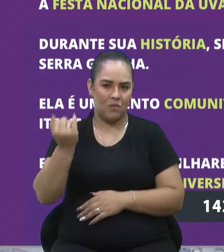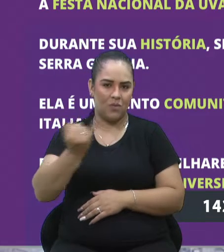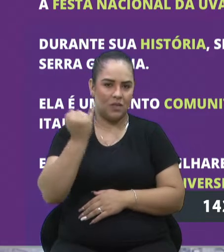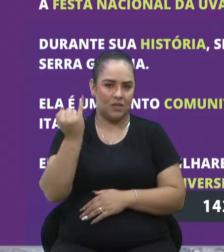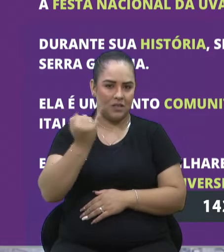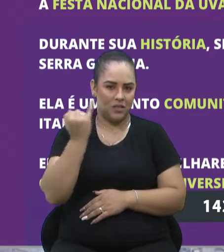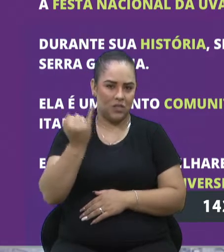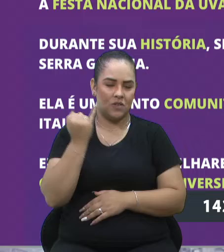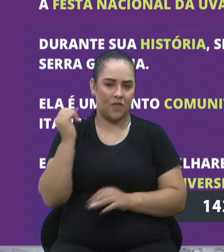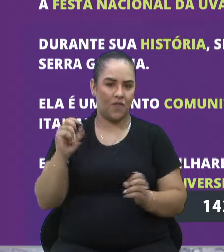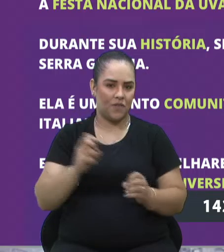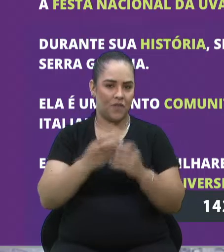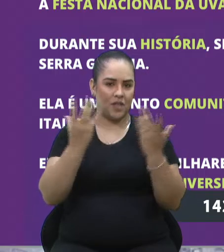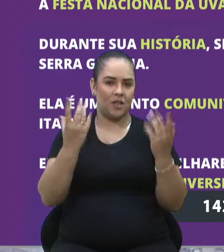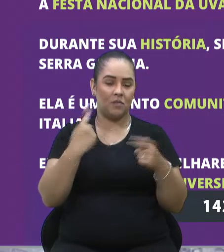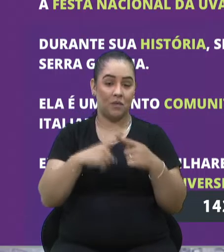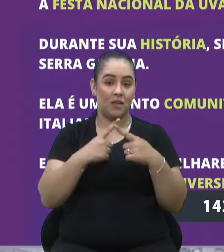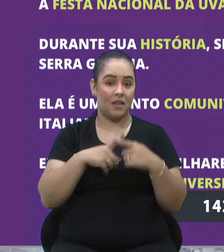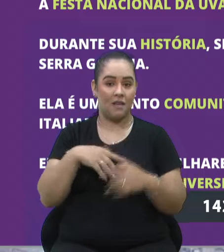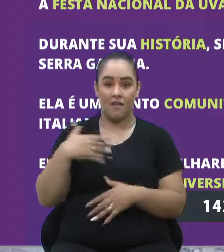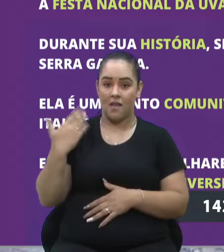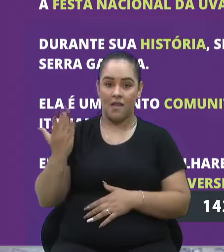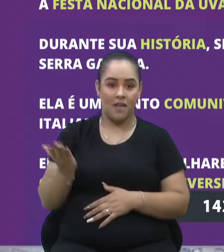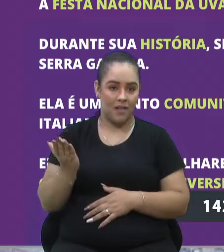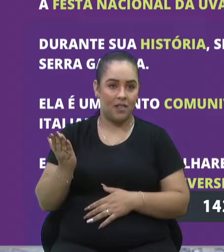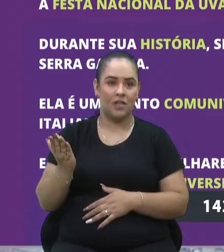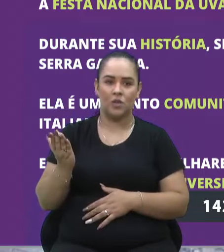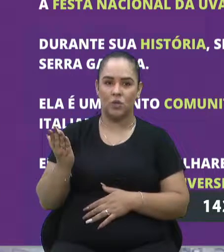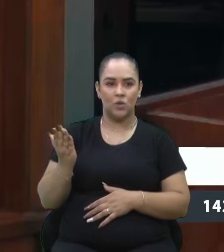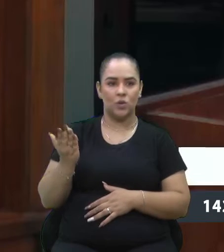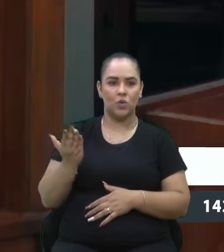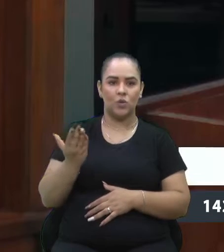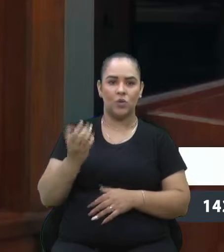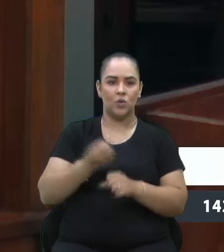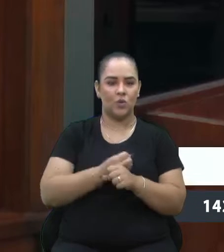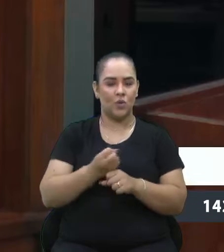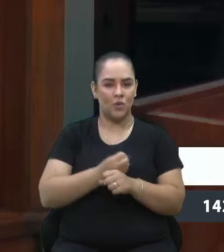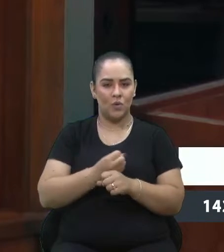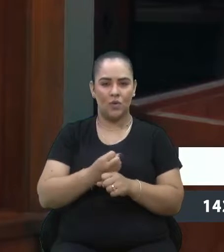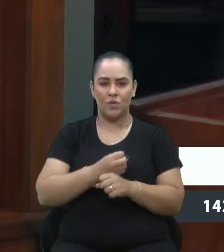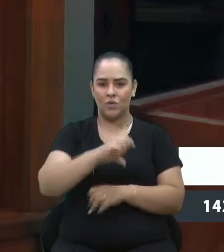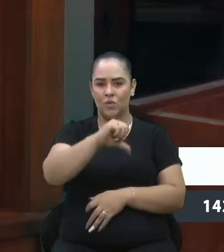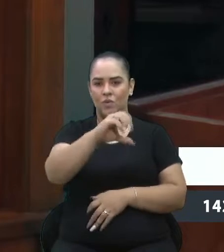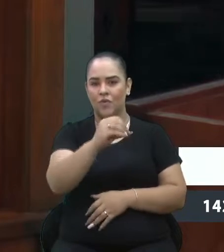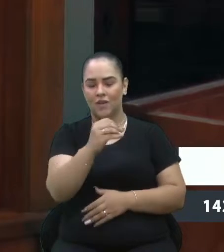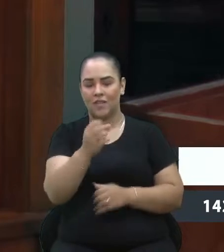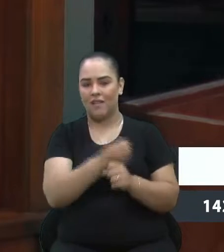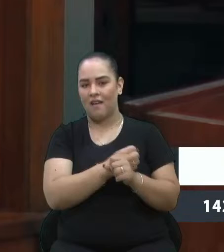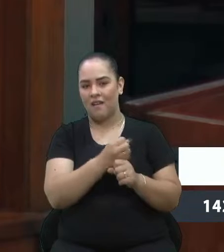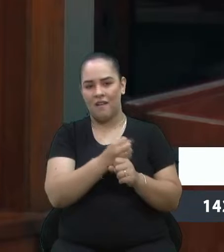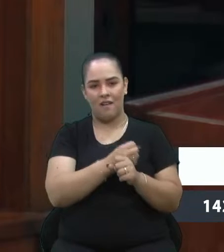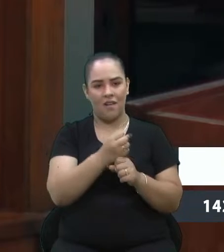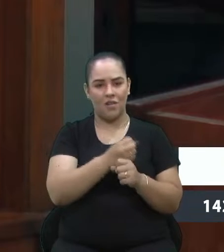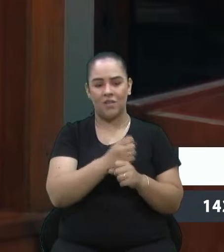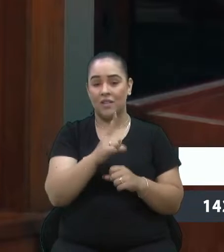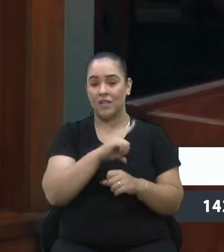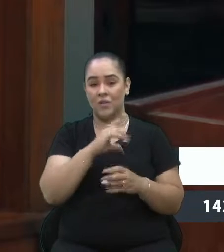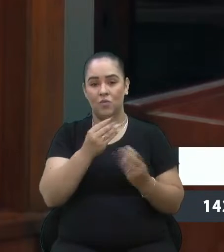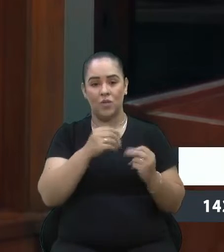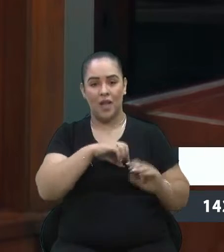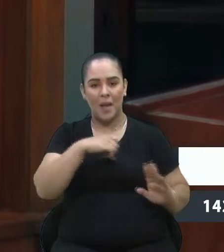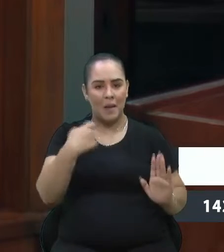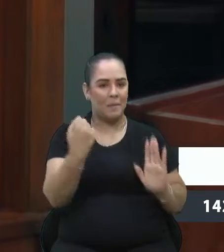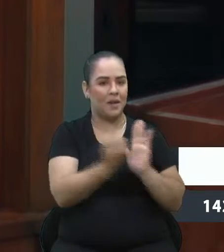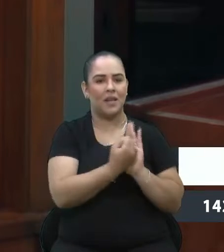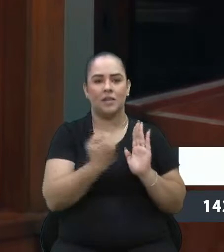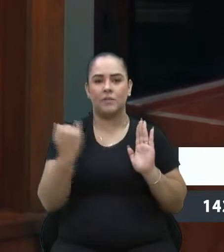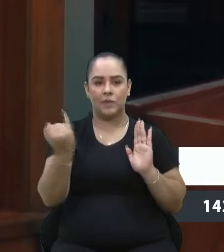porque ela, por si própria, ao longo dos seus 90 anos, teve inúmeros fatos marcantes e momentos